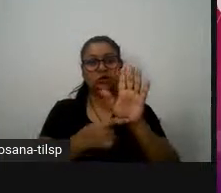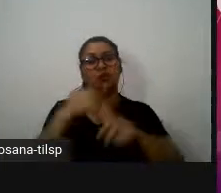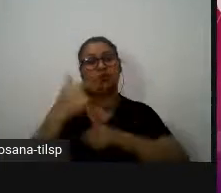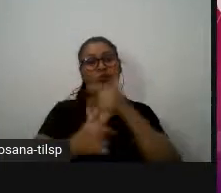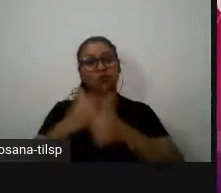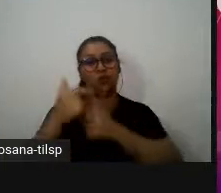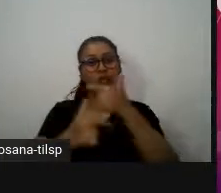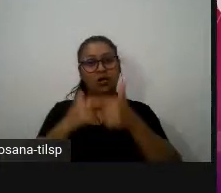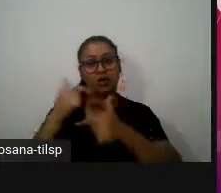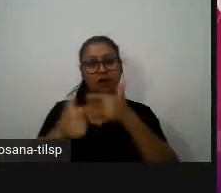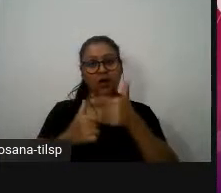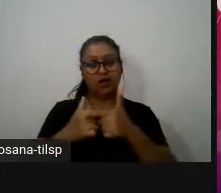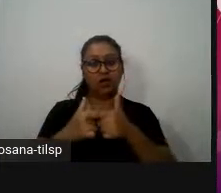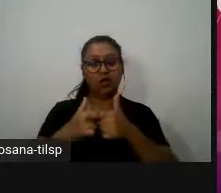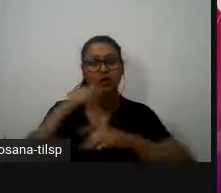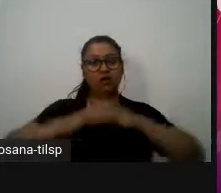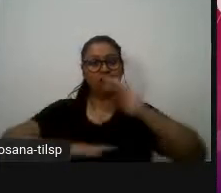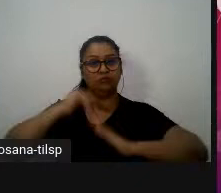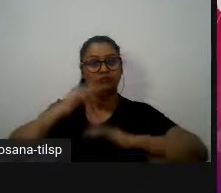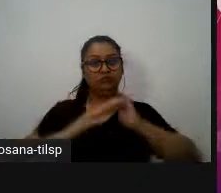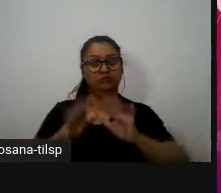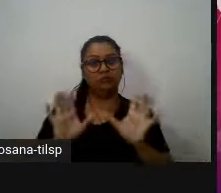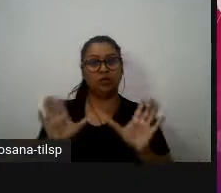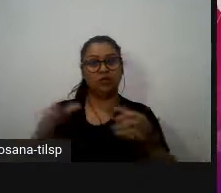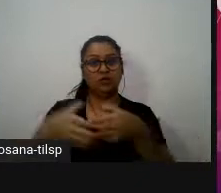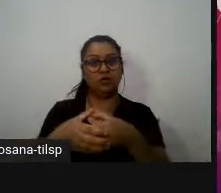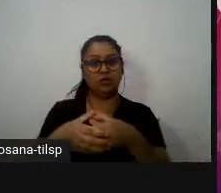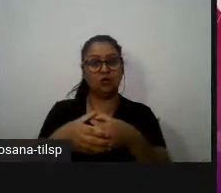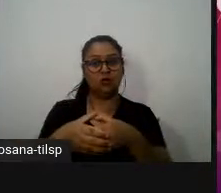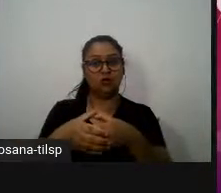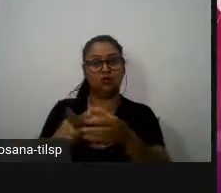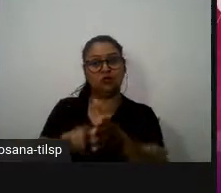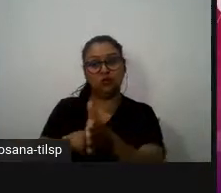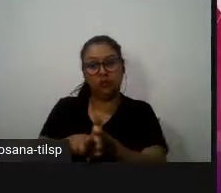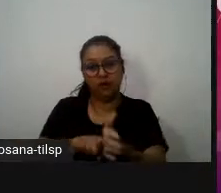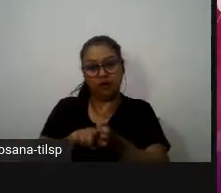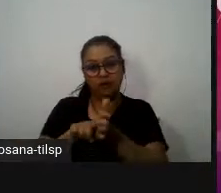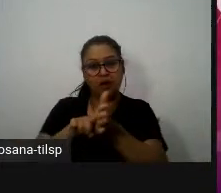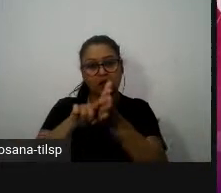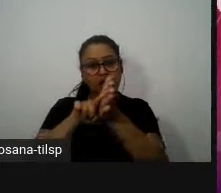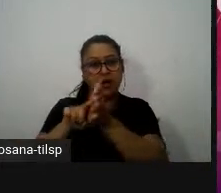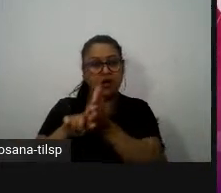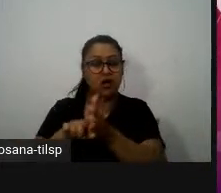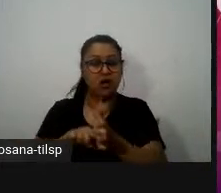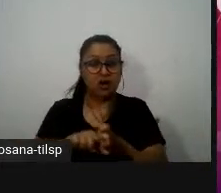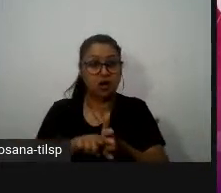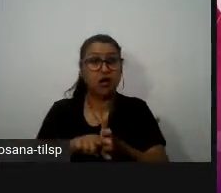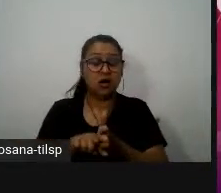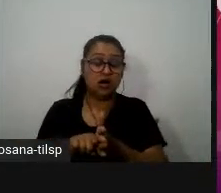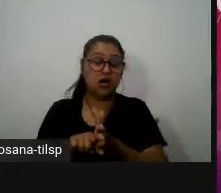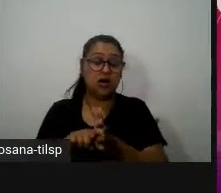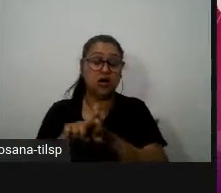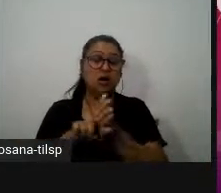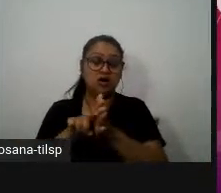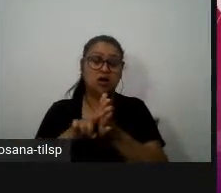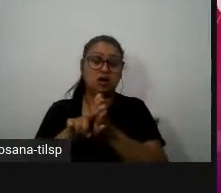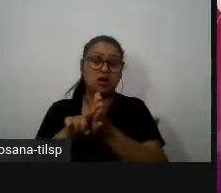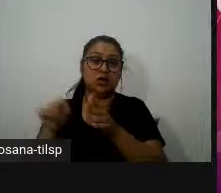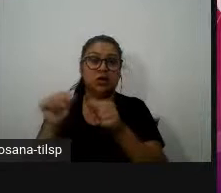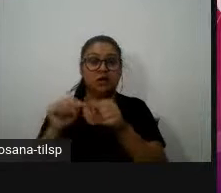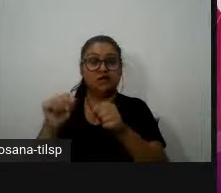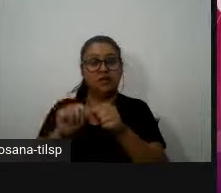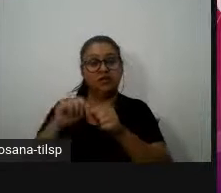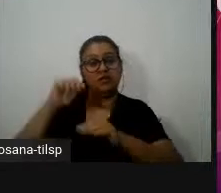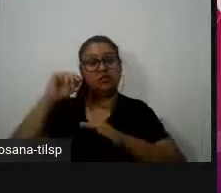elaborado pela equipa de investigadoras que fez parte do projeto de promoção da literacia